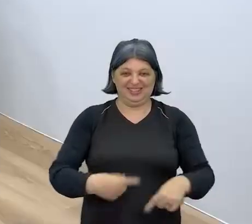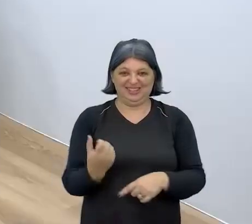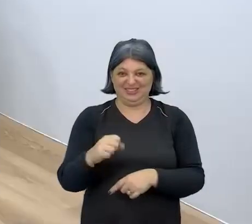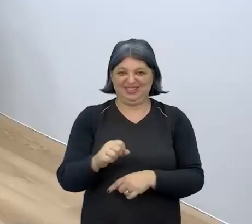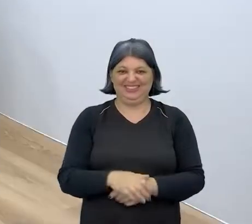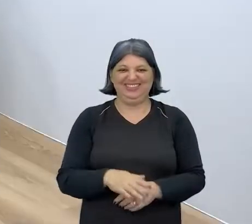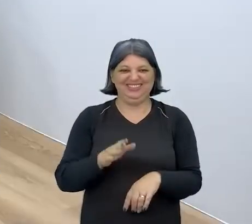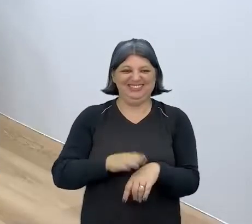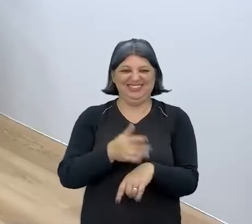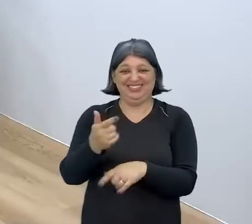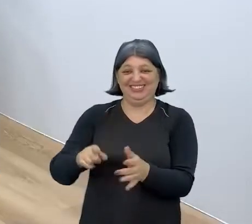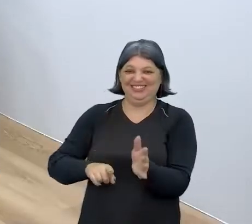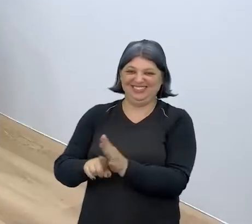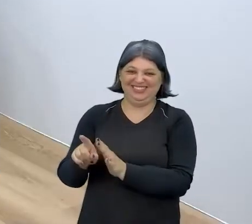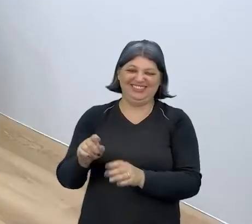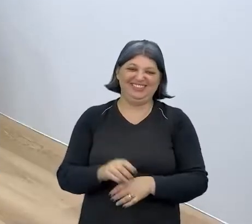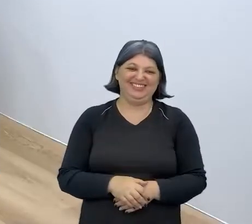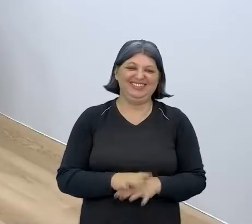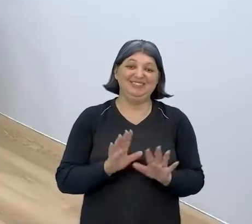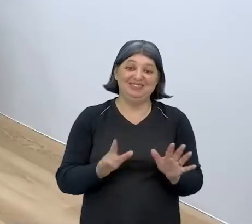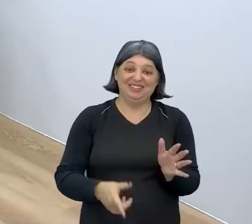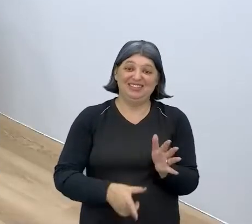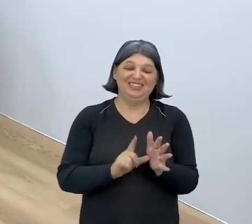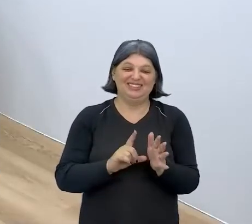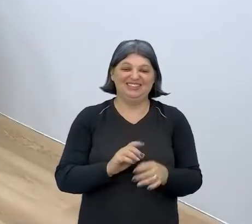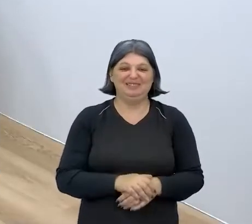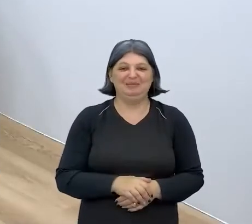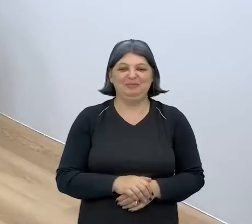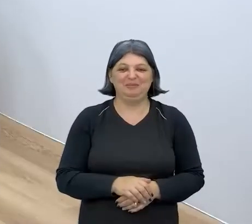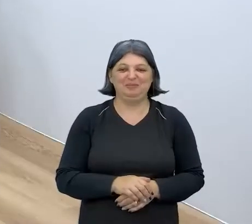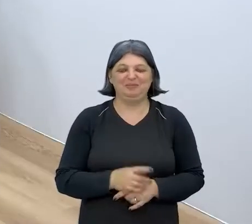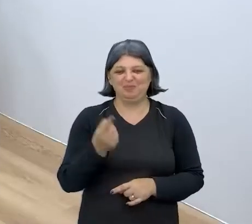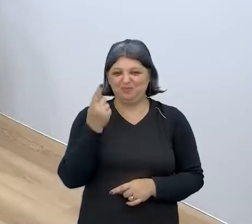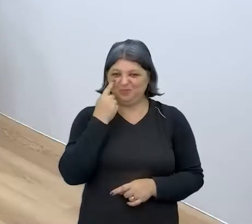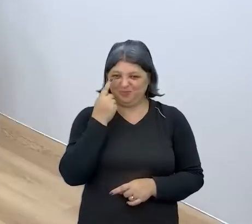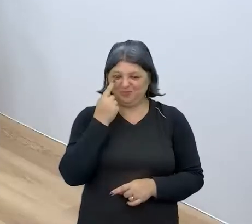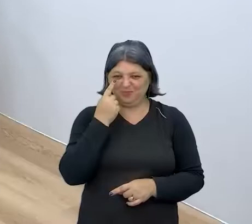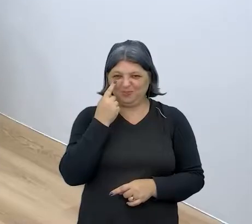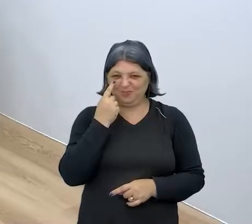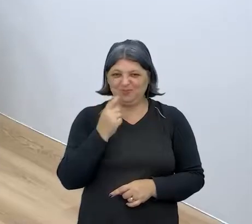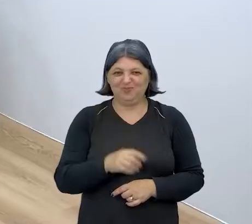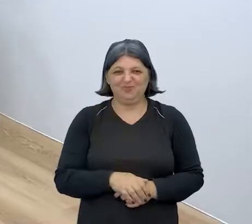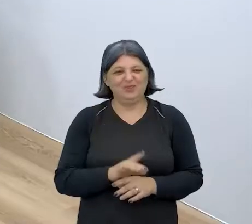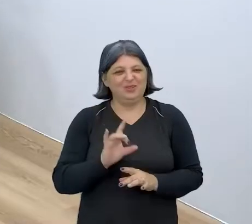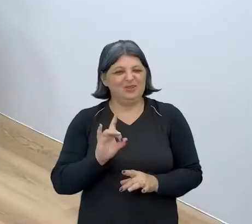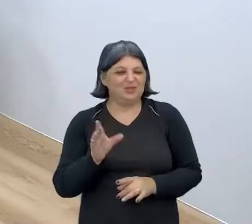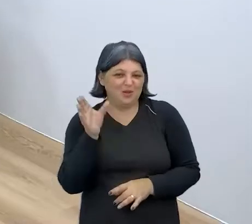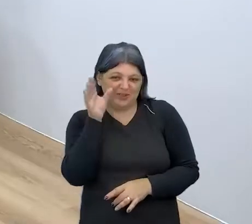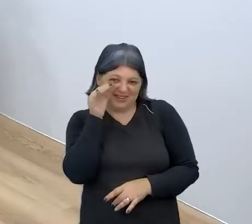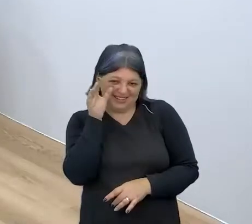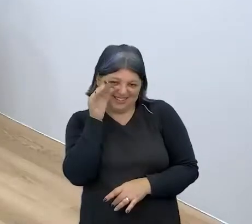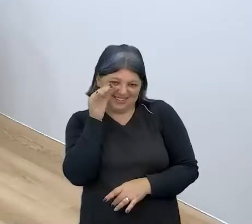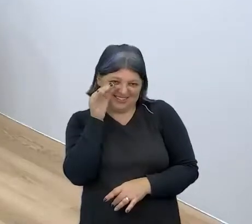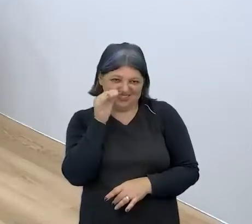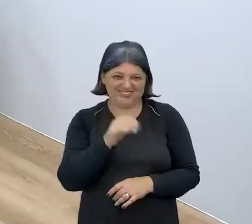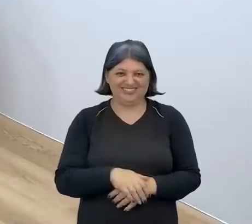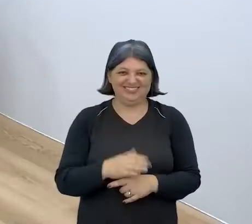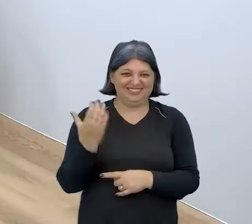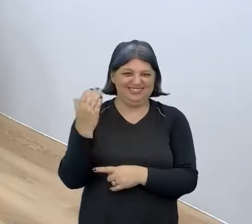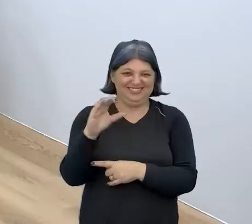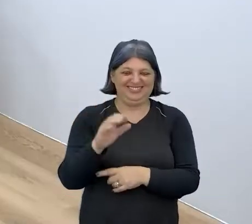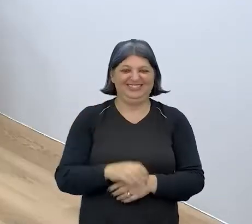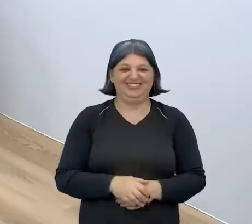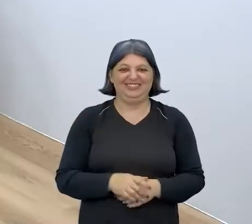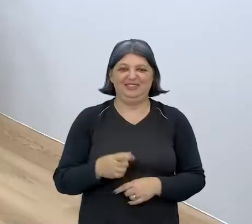ia fazer outra pergunta. Mas antes da gente fazer essa pergunta, vamos dar uma olhadinha, Vamos dar uma degustada nesse canal. Porque ele é muito legal.